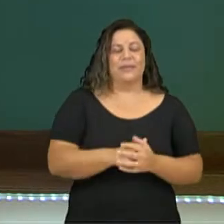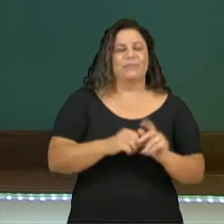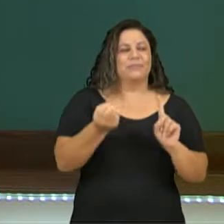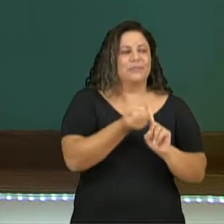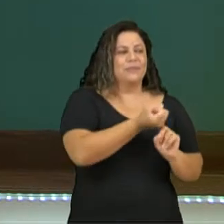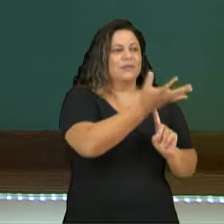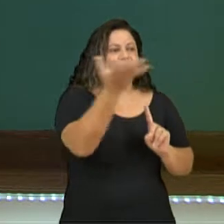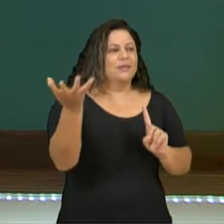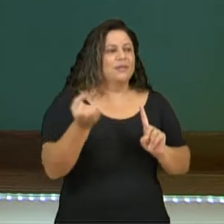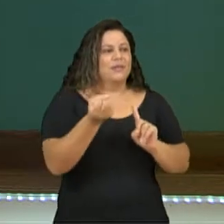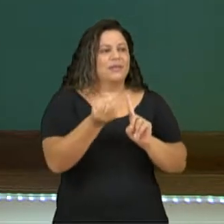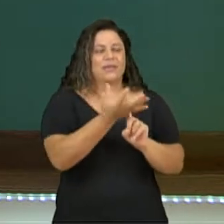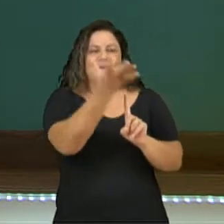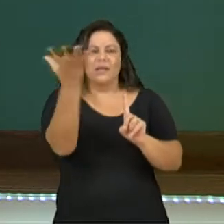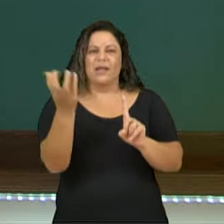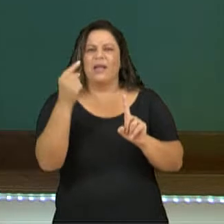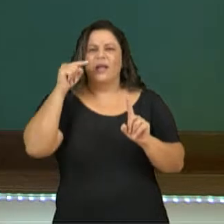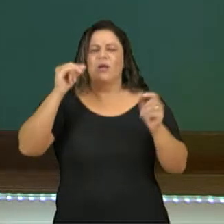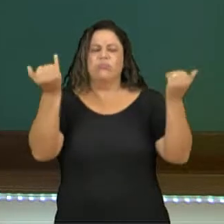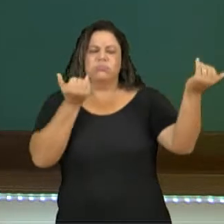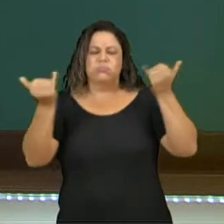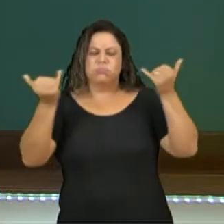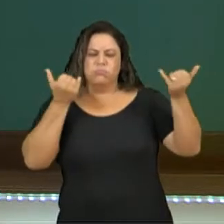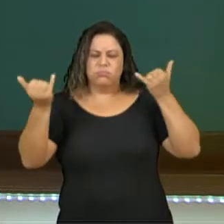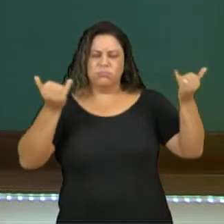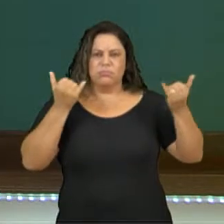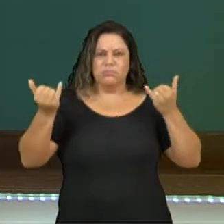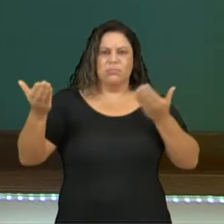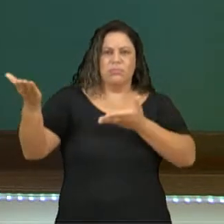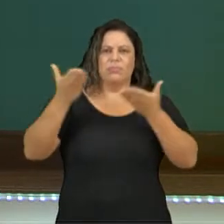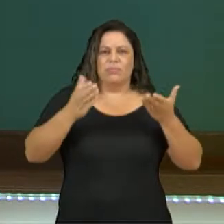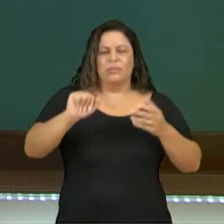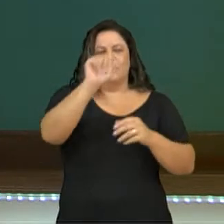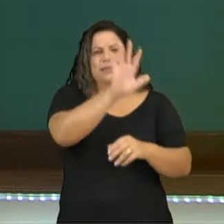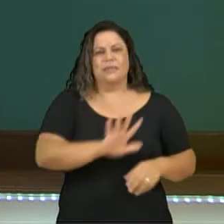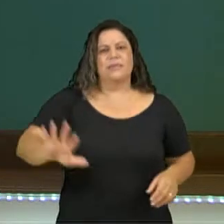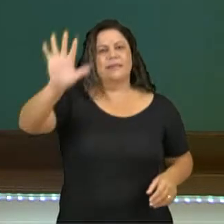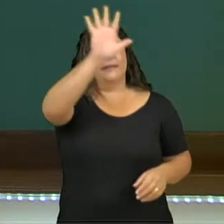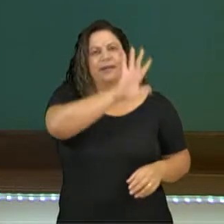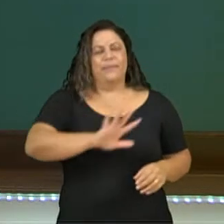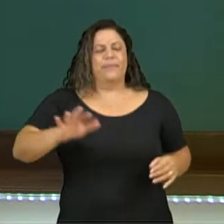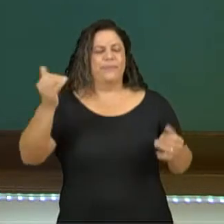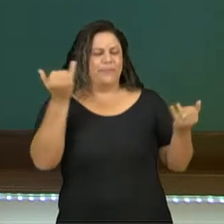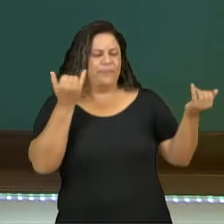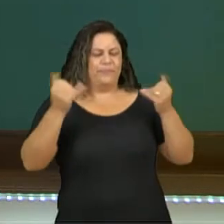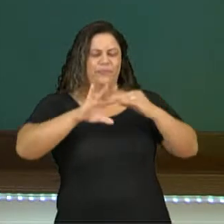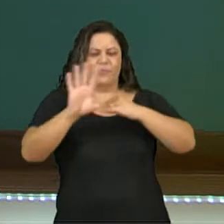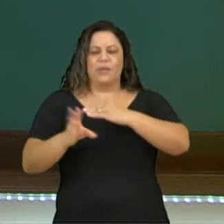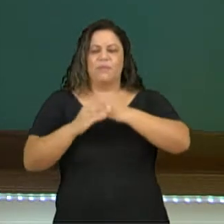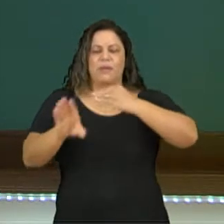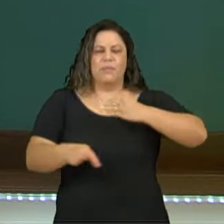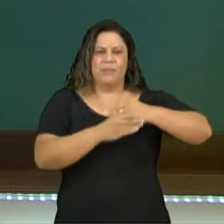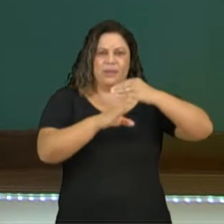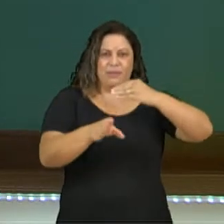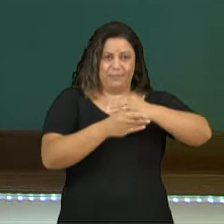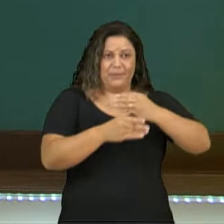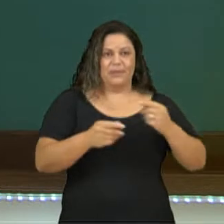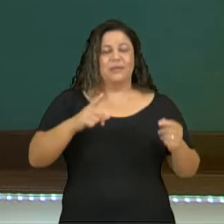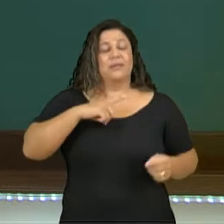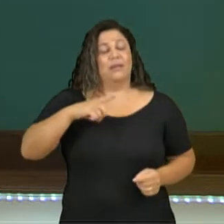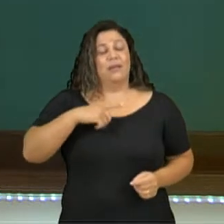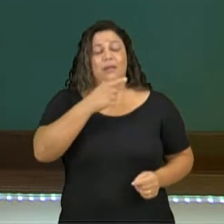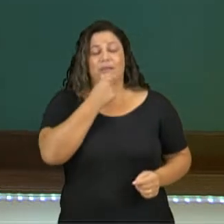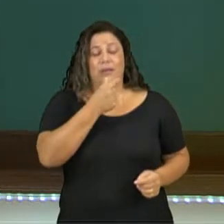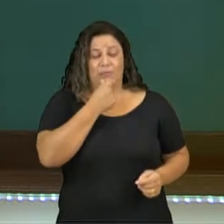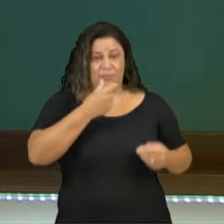verbal é a informação, a mensagem que é trazida através de imagem. Uma complementa a outra. Então nós temos o garoto,